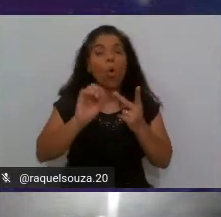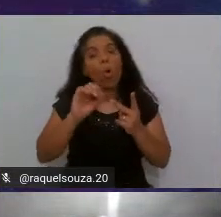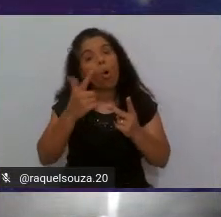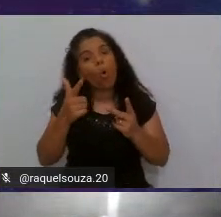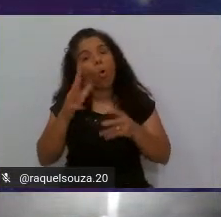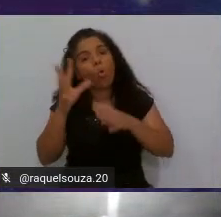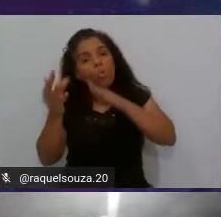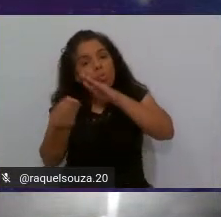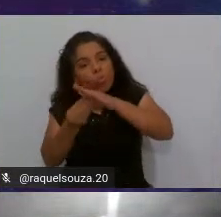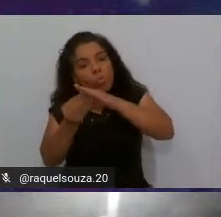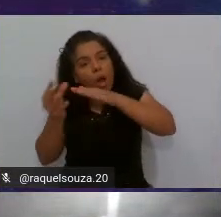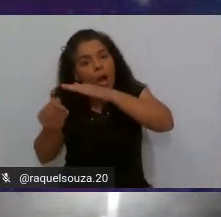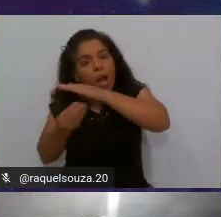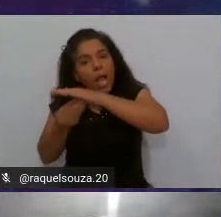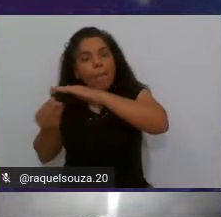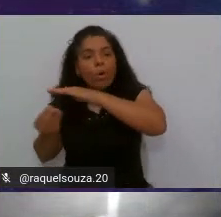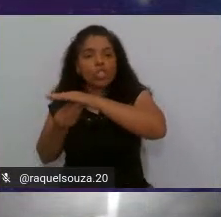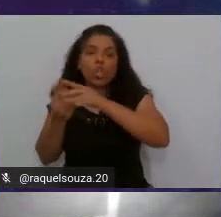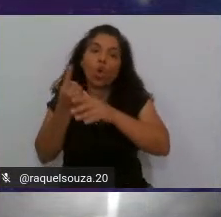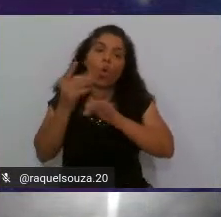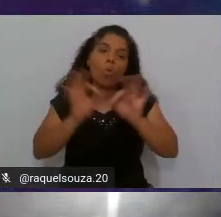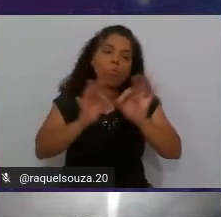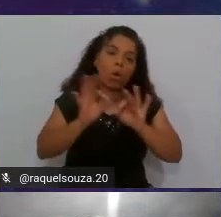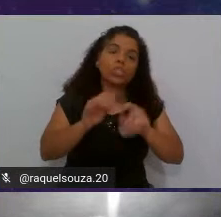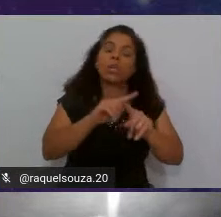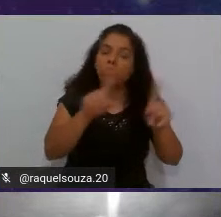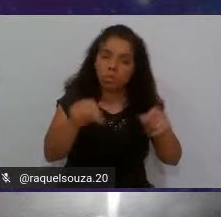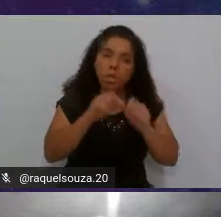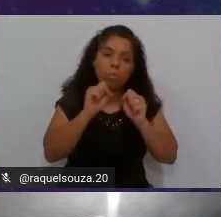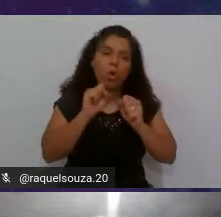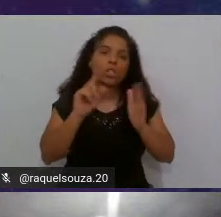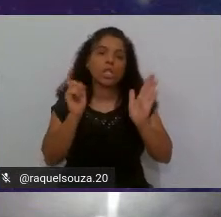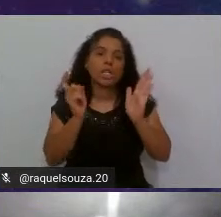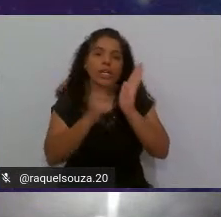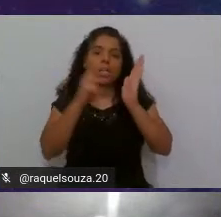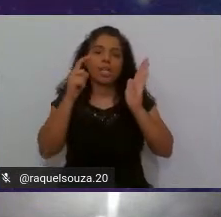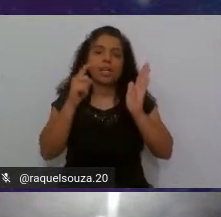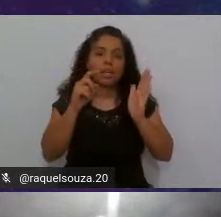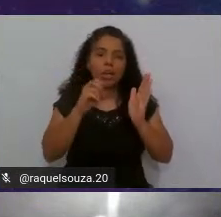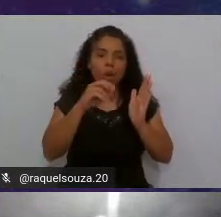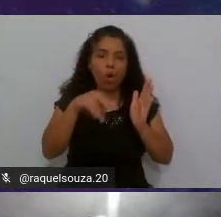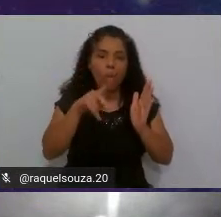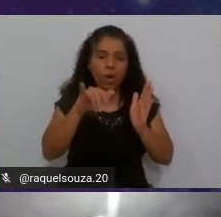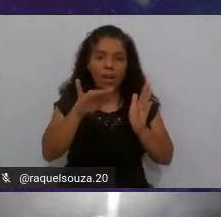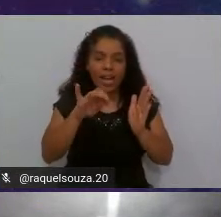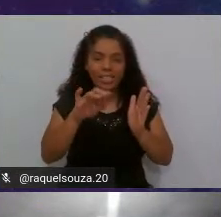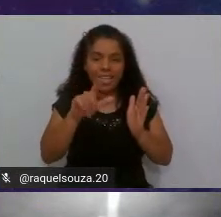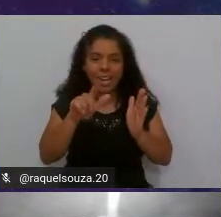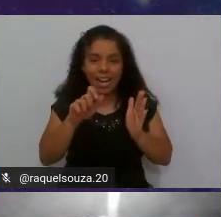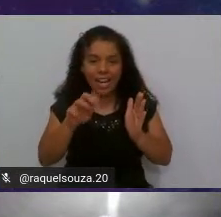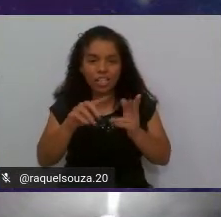repositório um projeto aí você clica no online select repositório